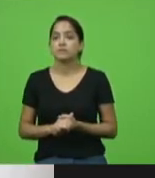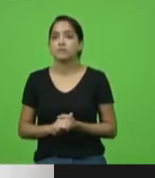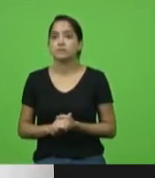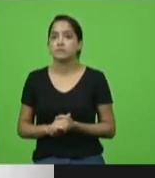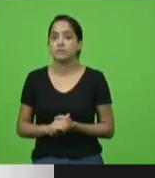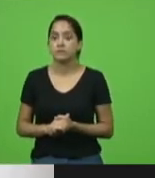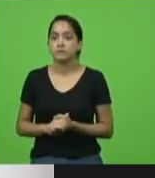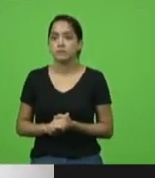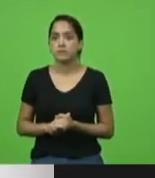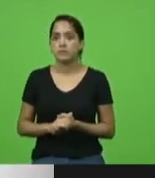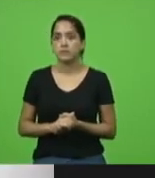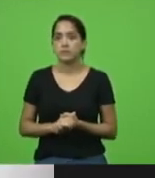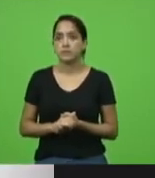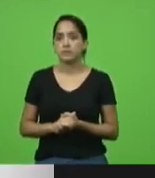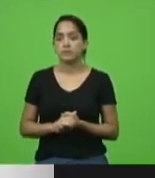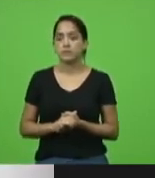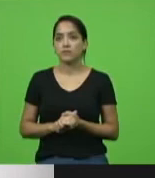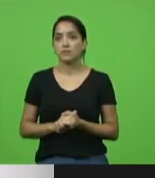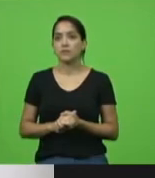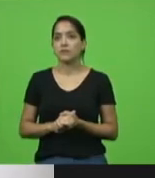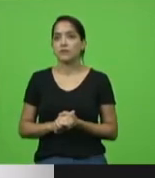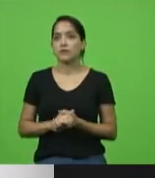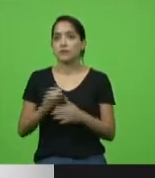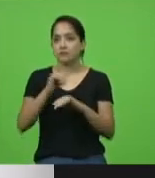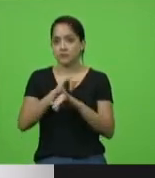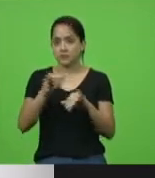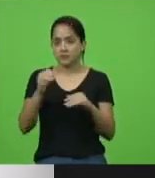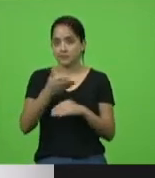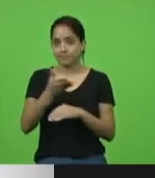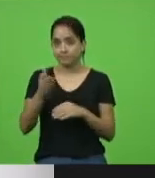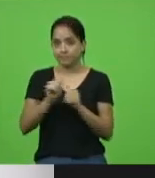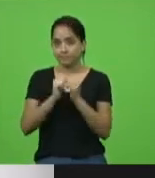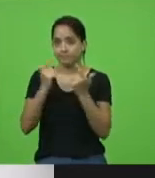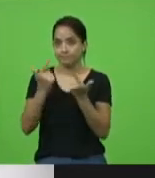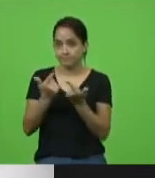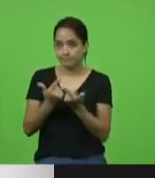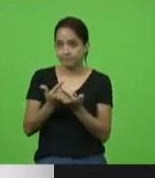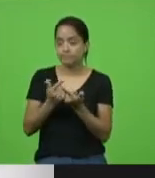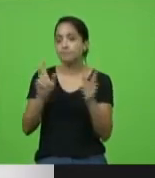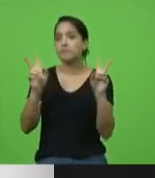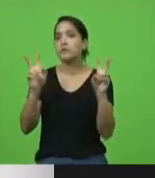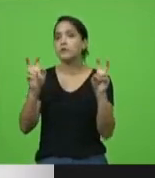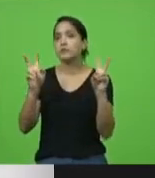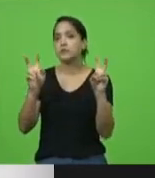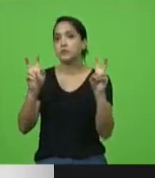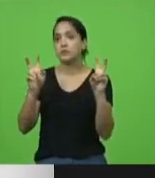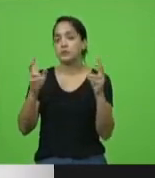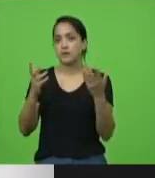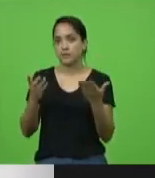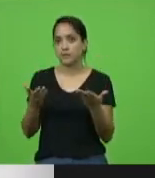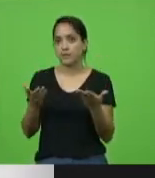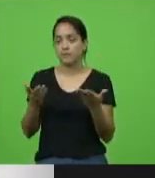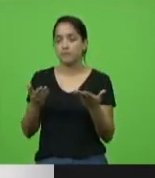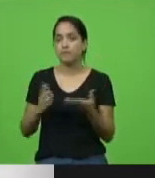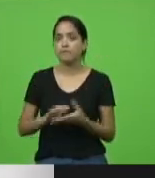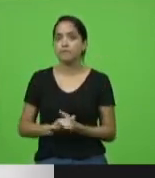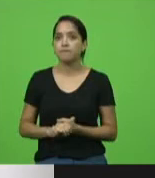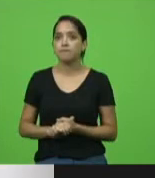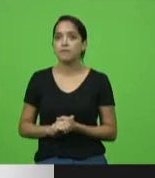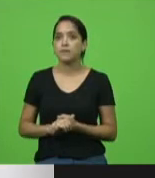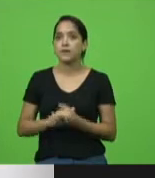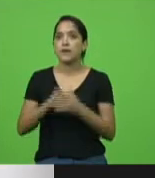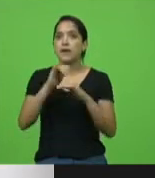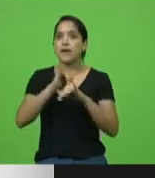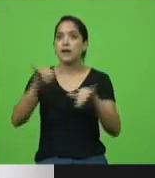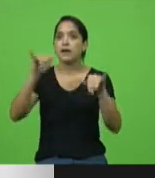plenário desta casa a temática que envolve a campanha